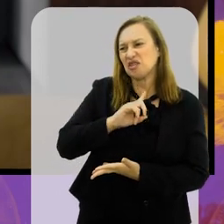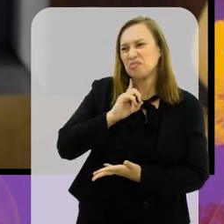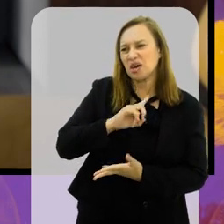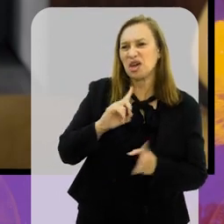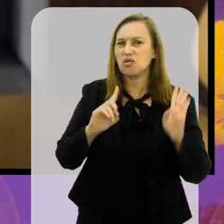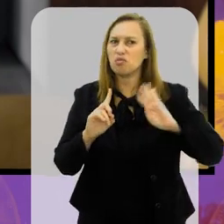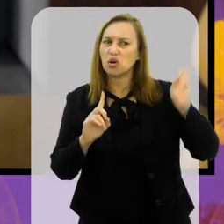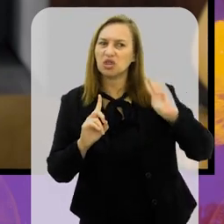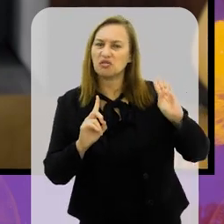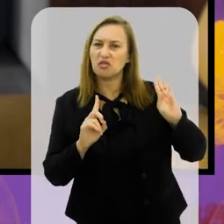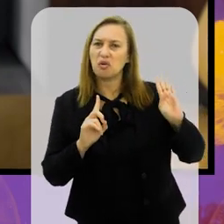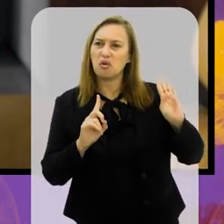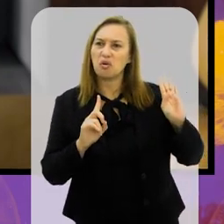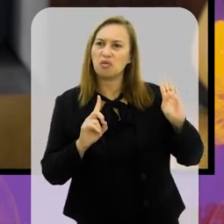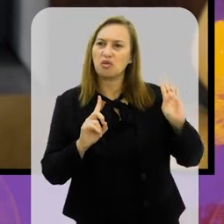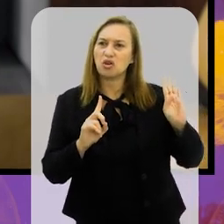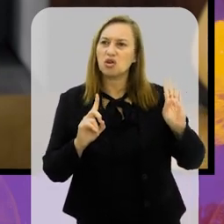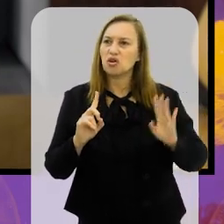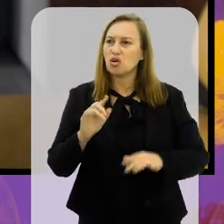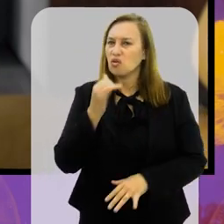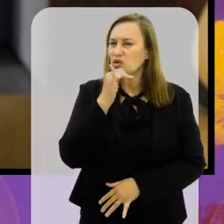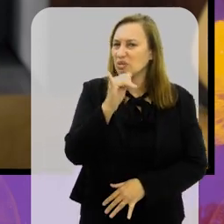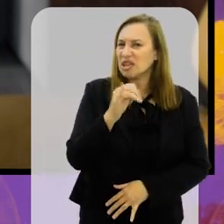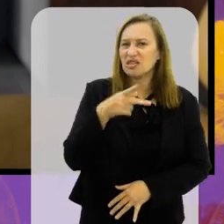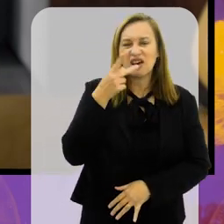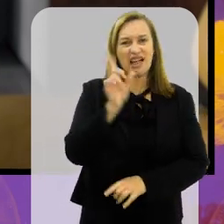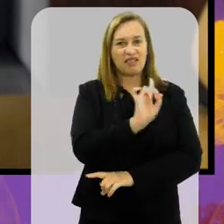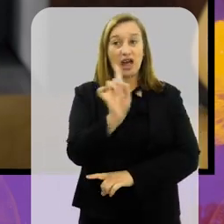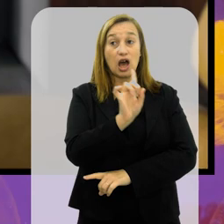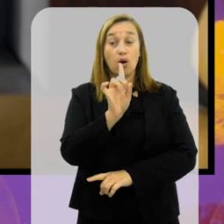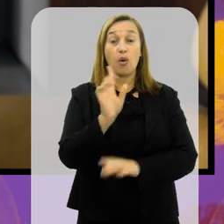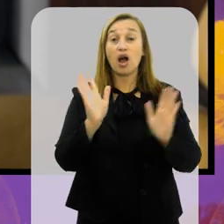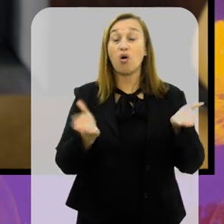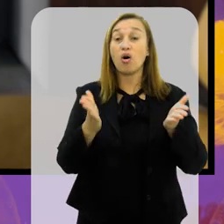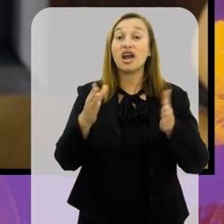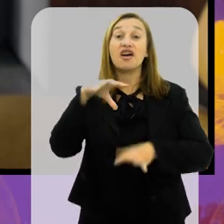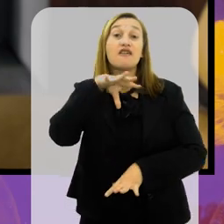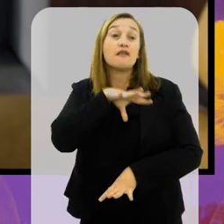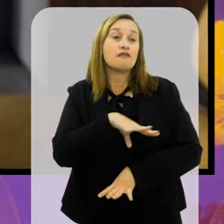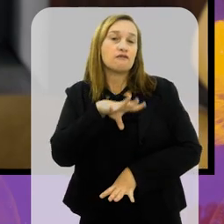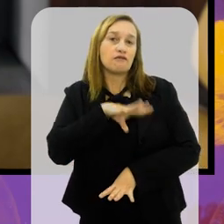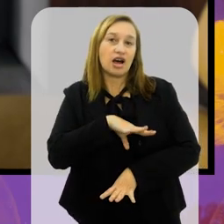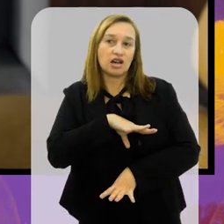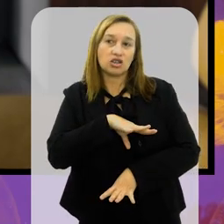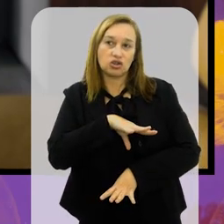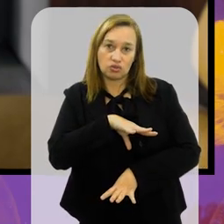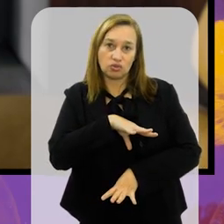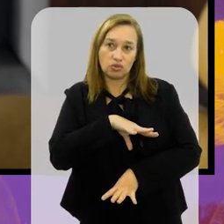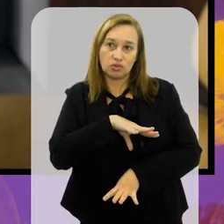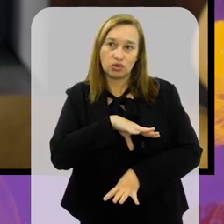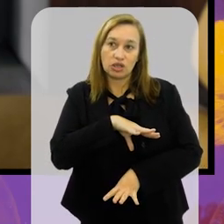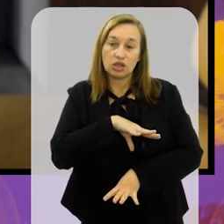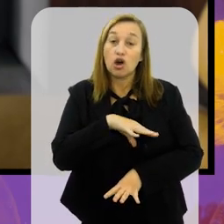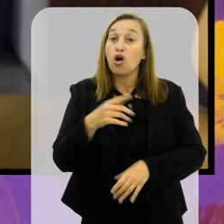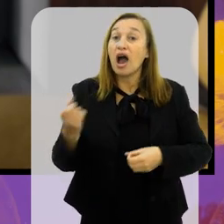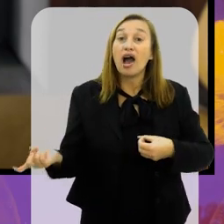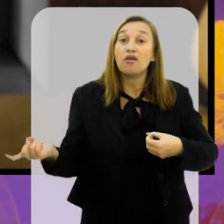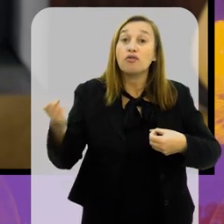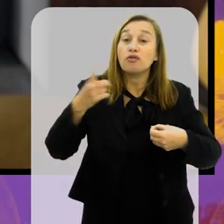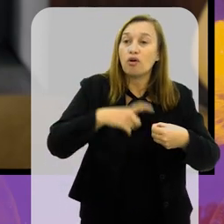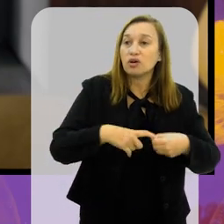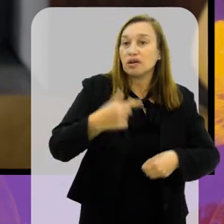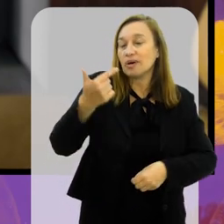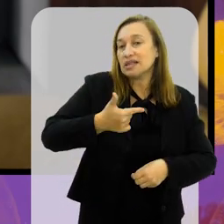Flamengo, não vou falar do Botafogo e nem do Fluminense. Eu vou tratar de um tema que é o Vasco. A síndrome da segunda